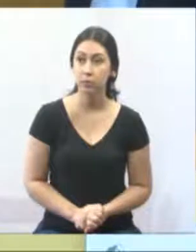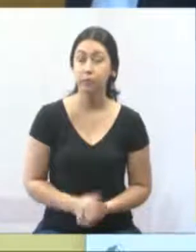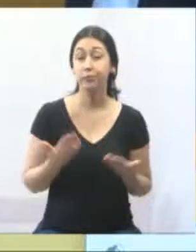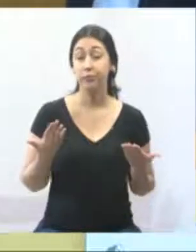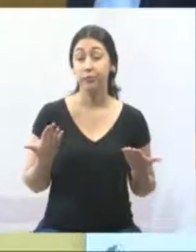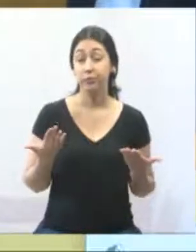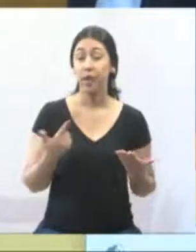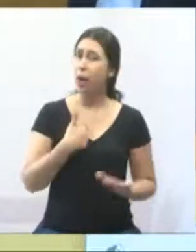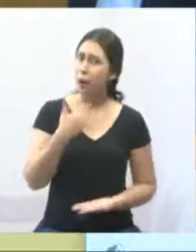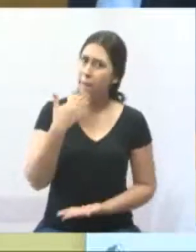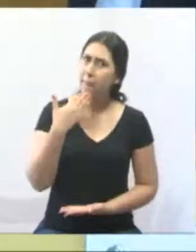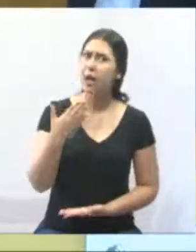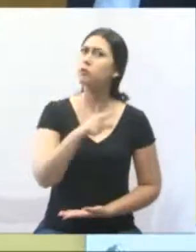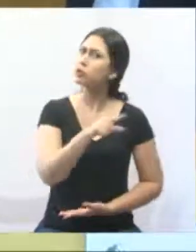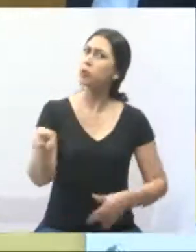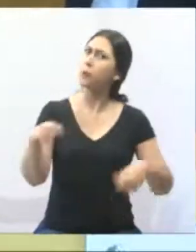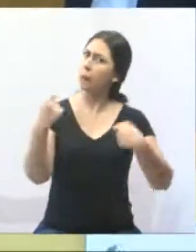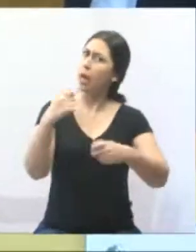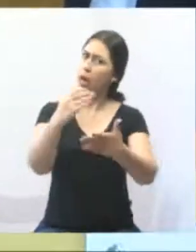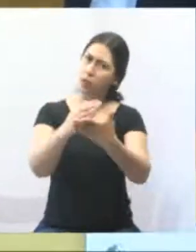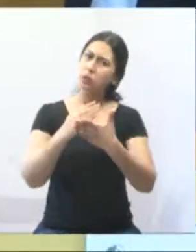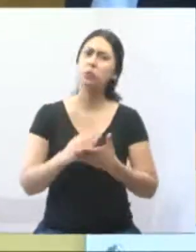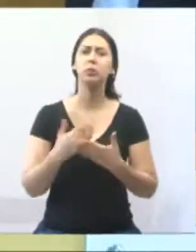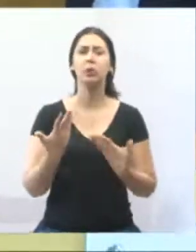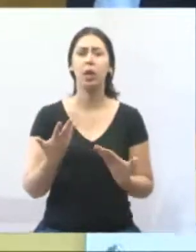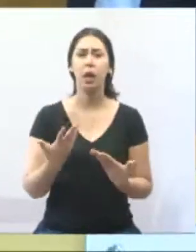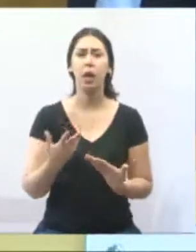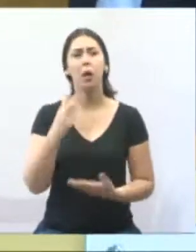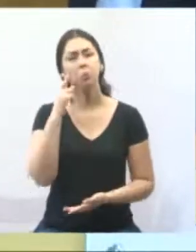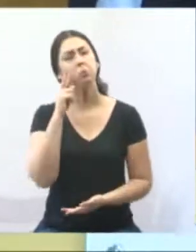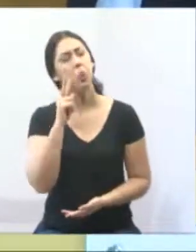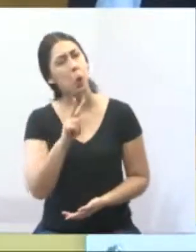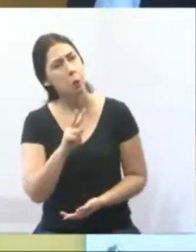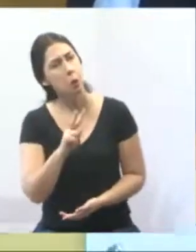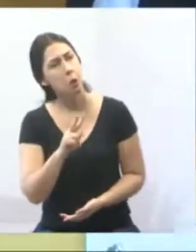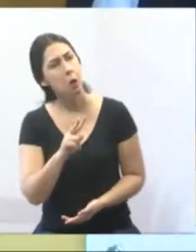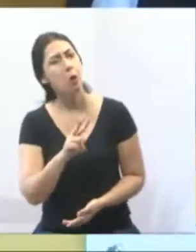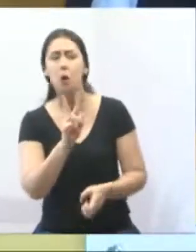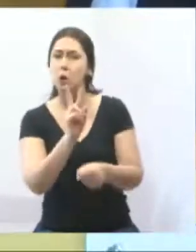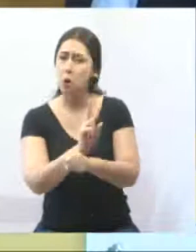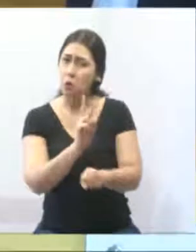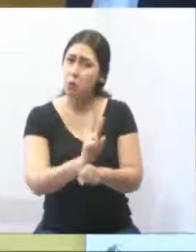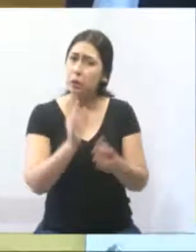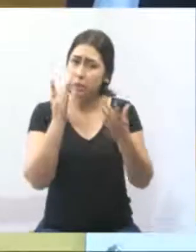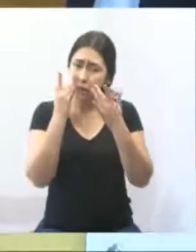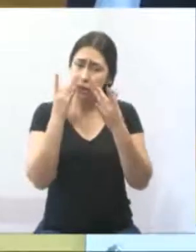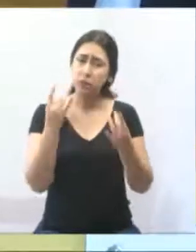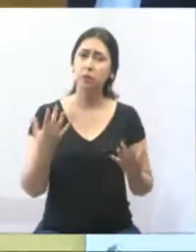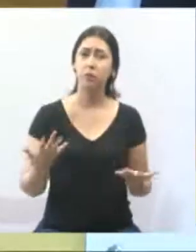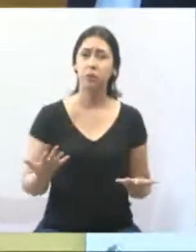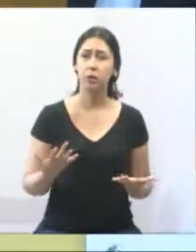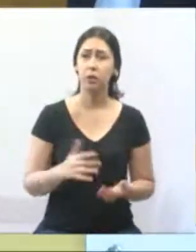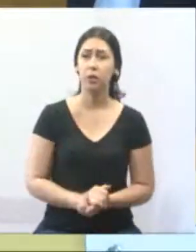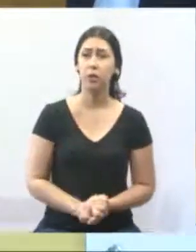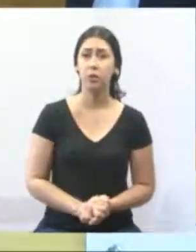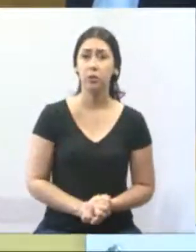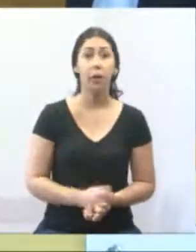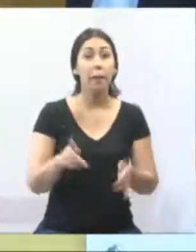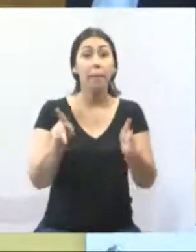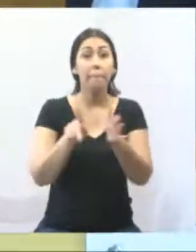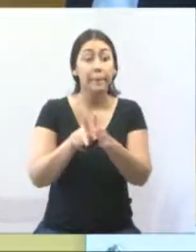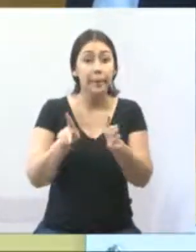Então peço aí a colaboração de todos, que olhem com carinho, prestem mais atenção. No que é de